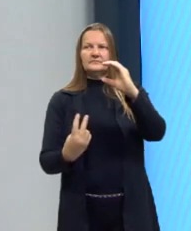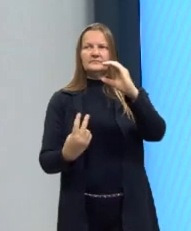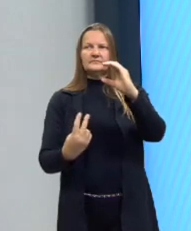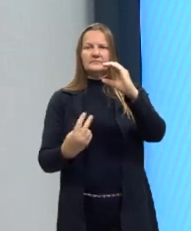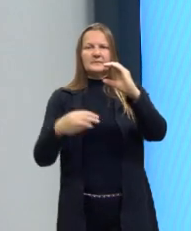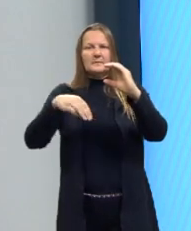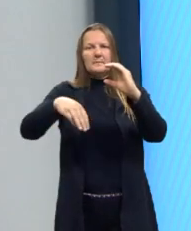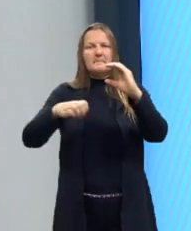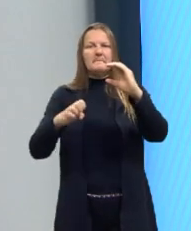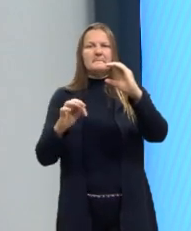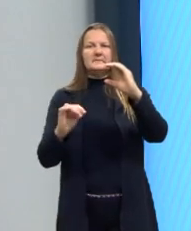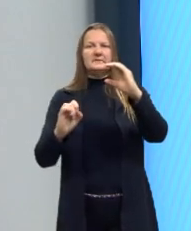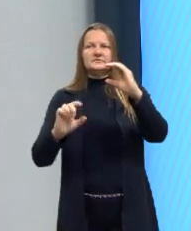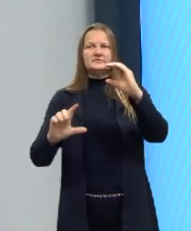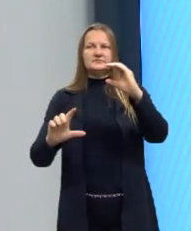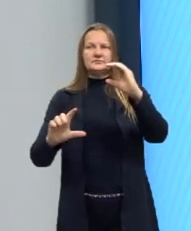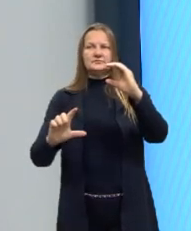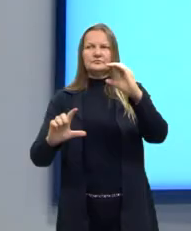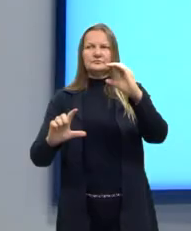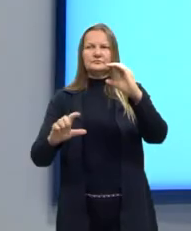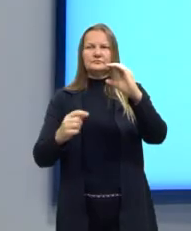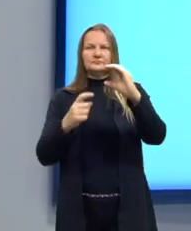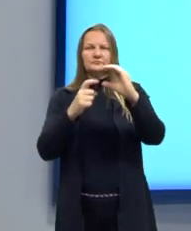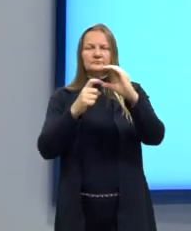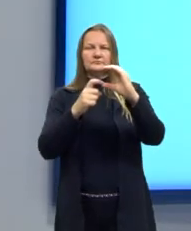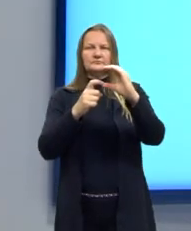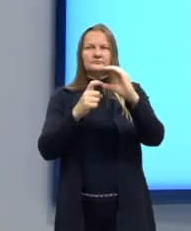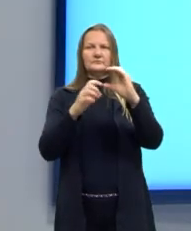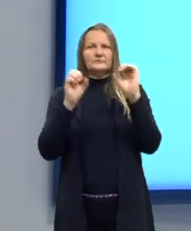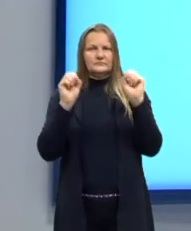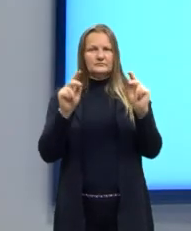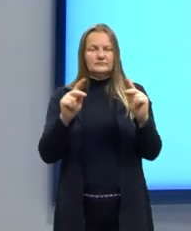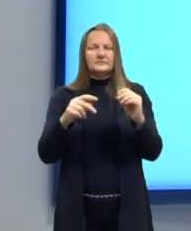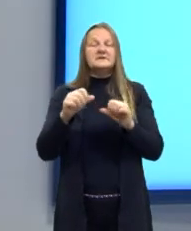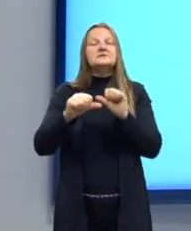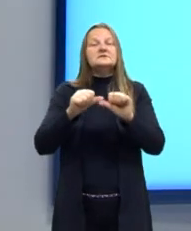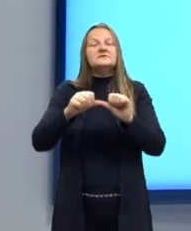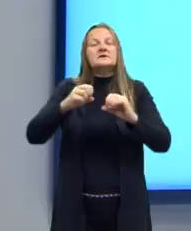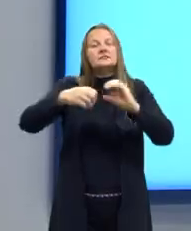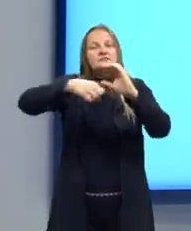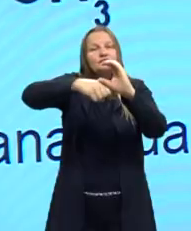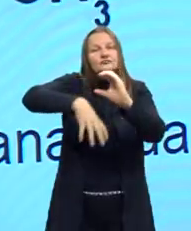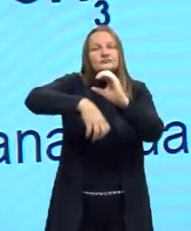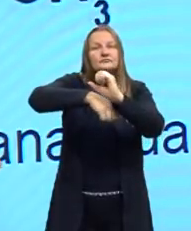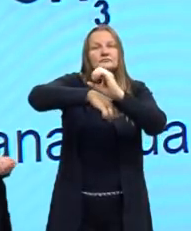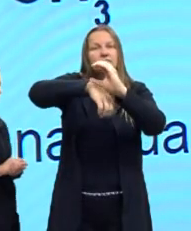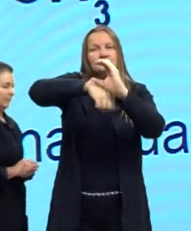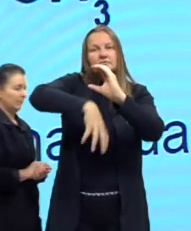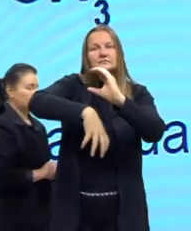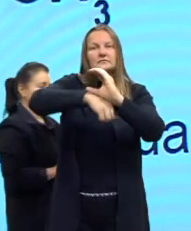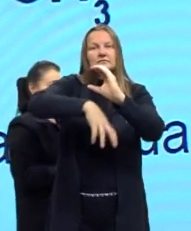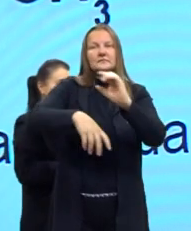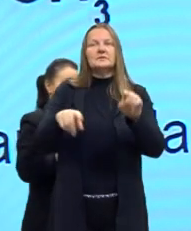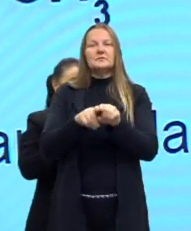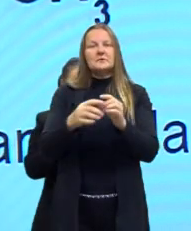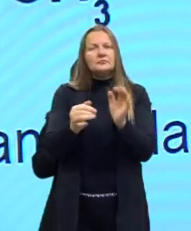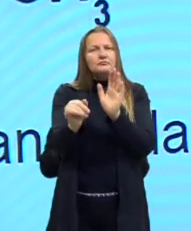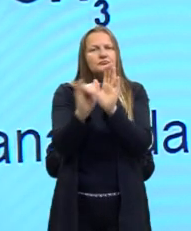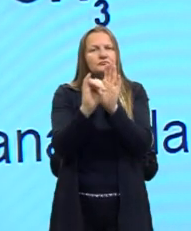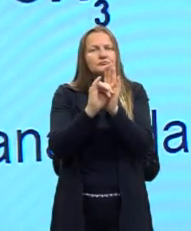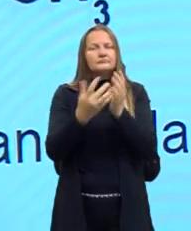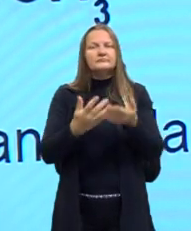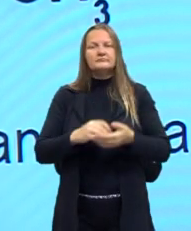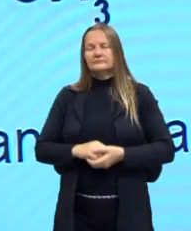metil ligado a esse nitrogênio, certo? Se apresentar outras ramificações, eu também tenho que identificar essas outras